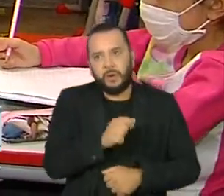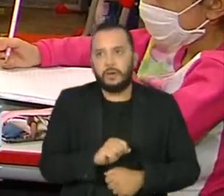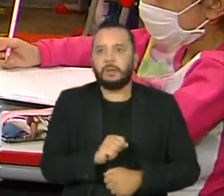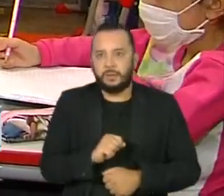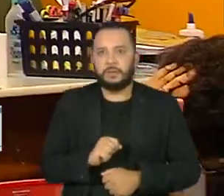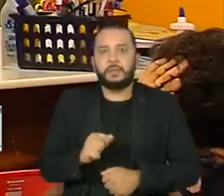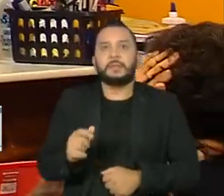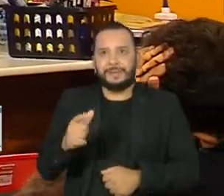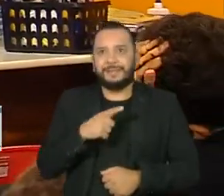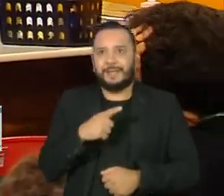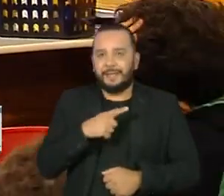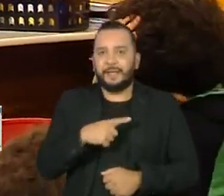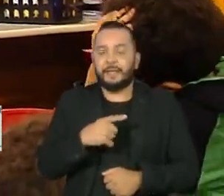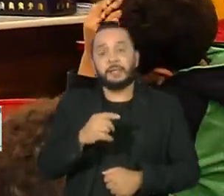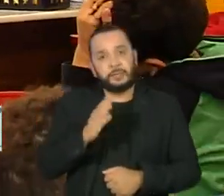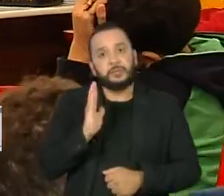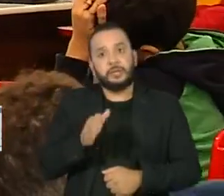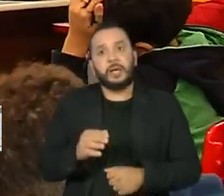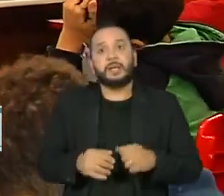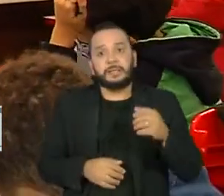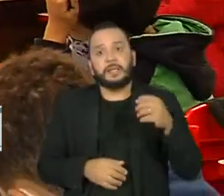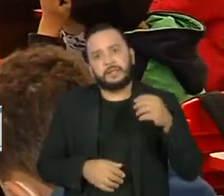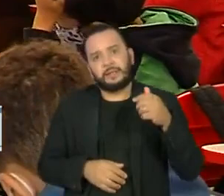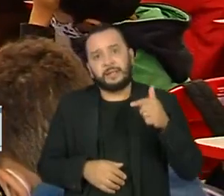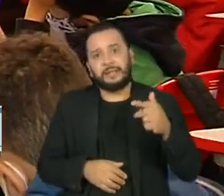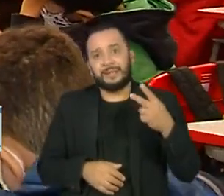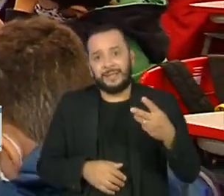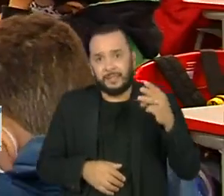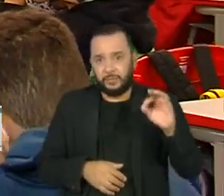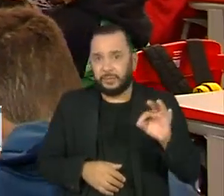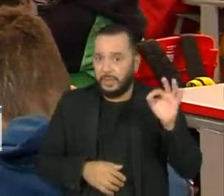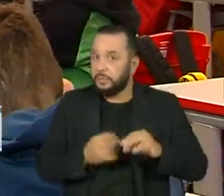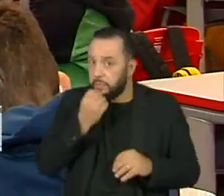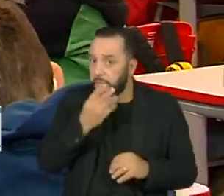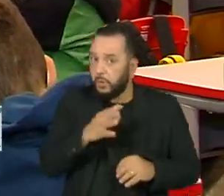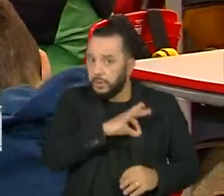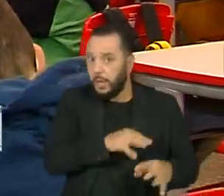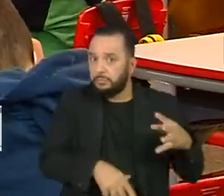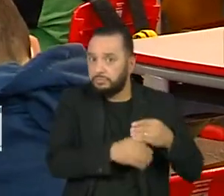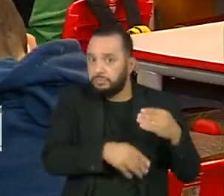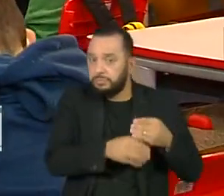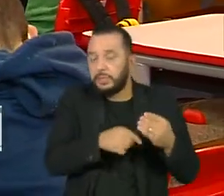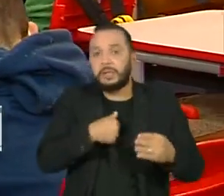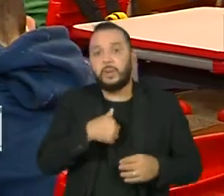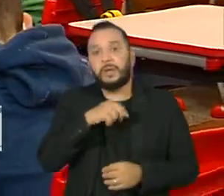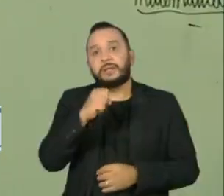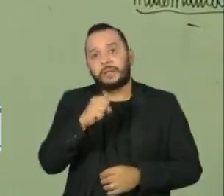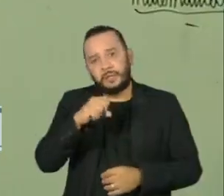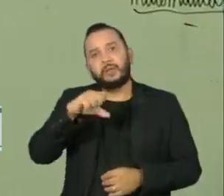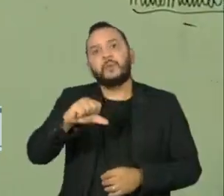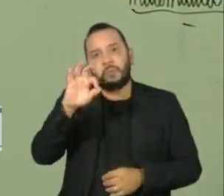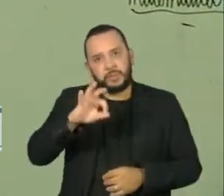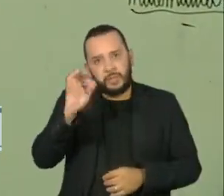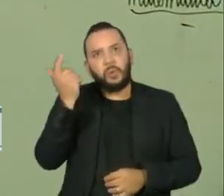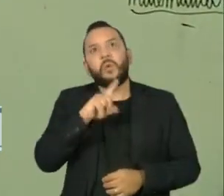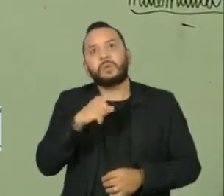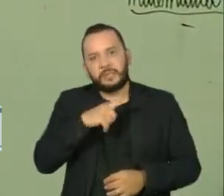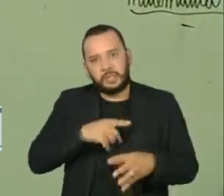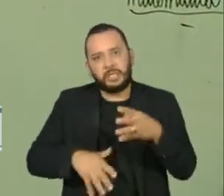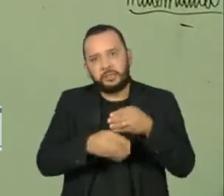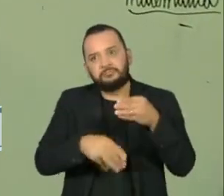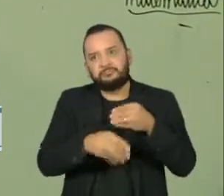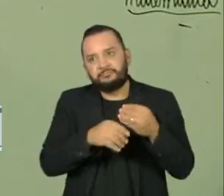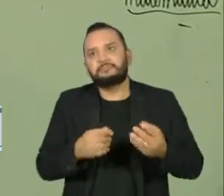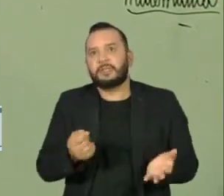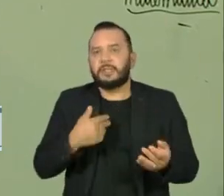quando a gente fala de atratividade de 89%, a gente está falando que 89% dos professores teriam ganhos financeiros. A medida deve custar